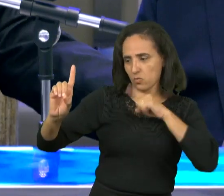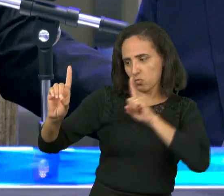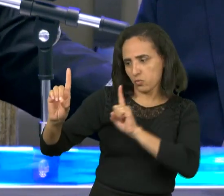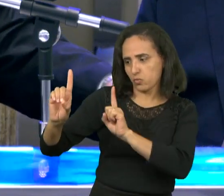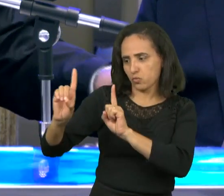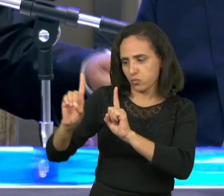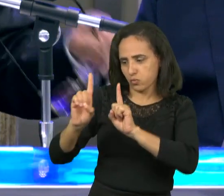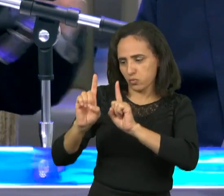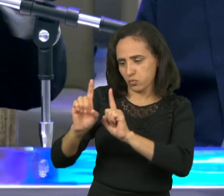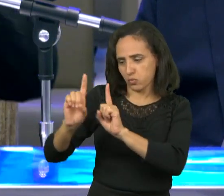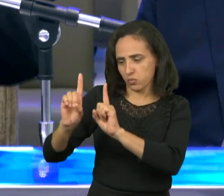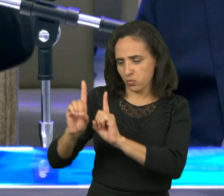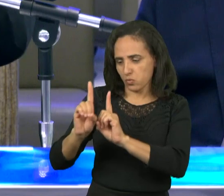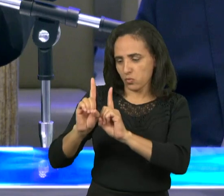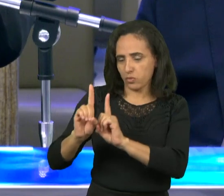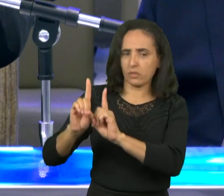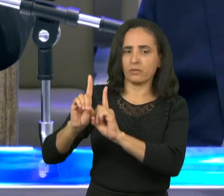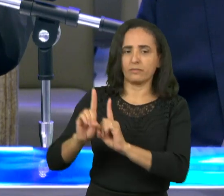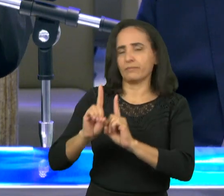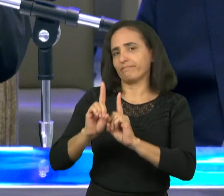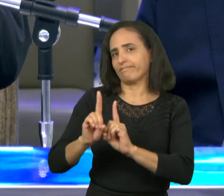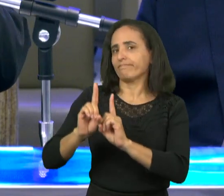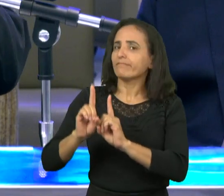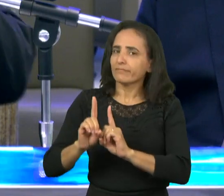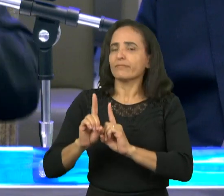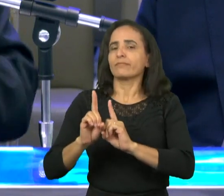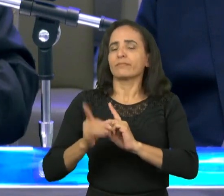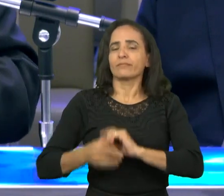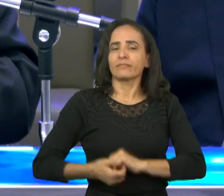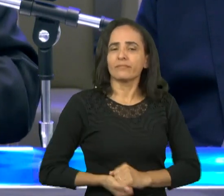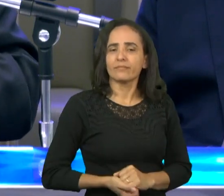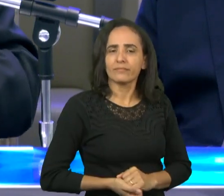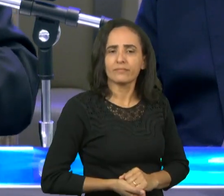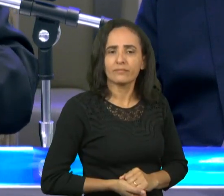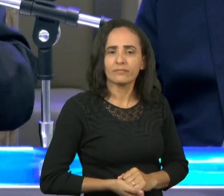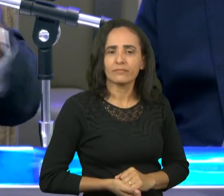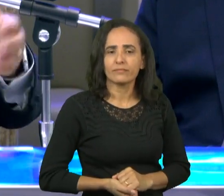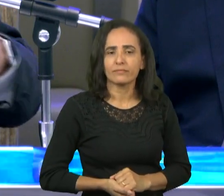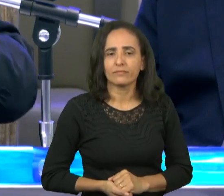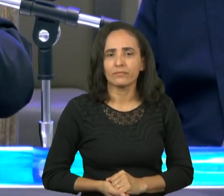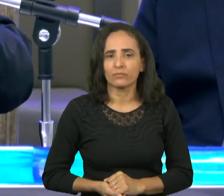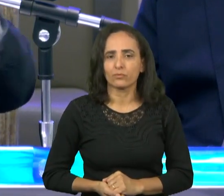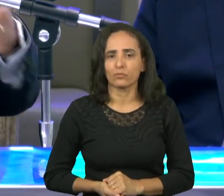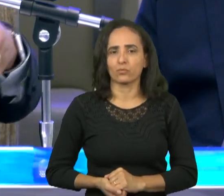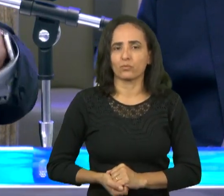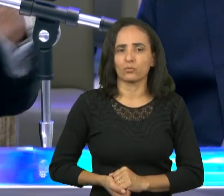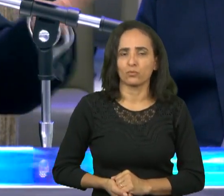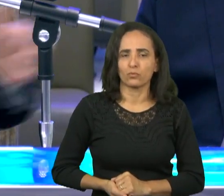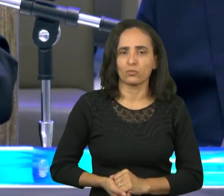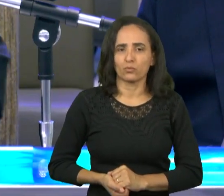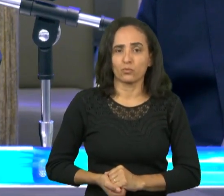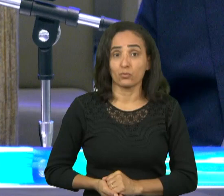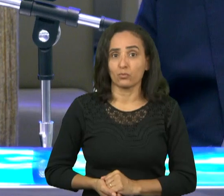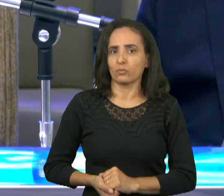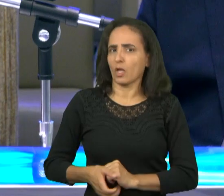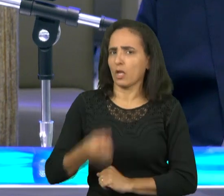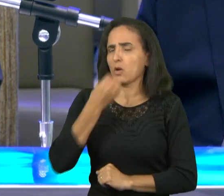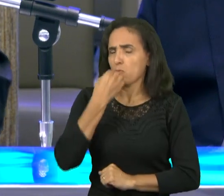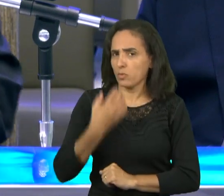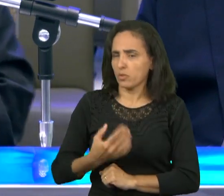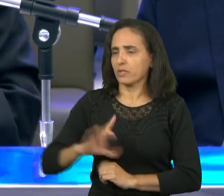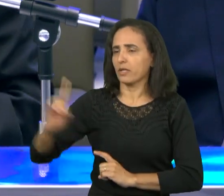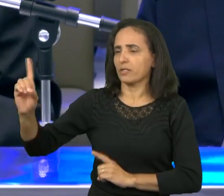é claro que isso não se não se cumpre não se realiza literalmente não é